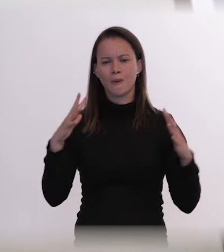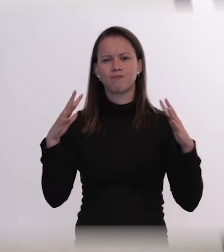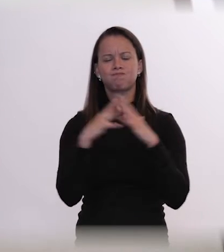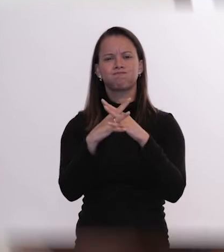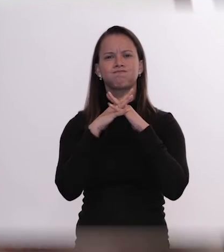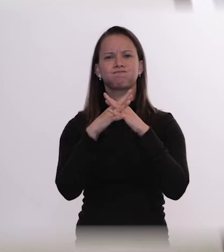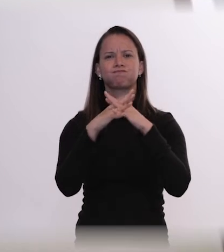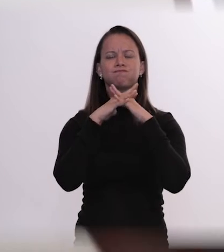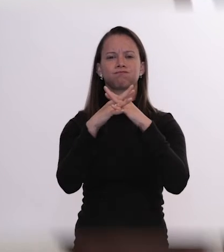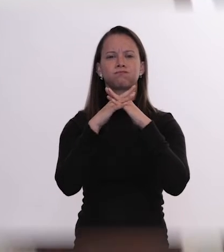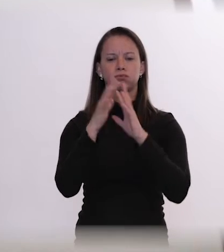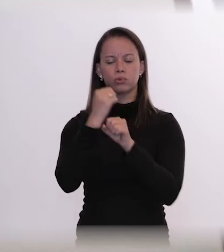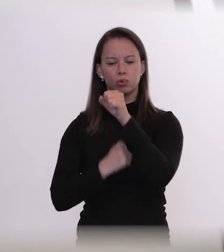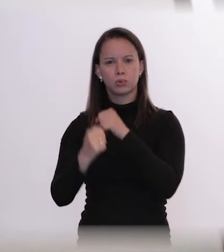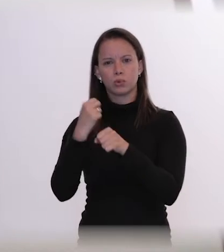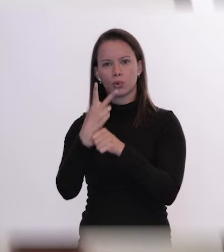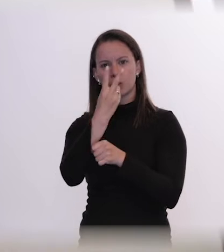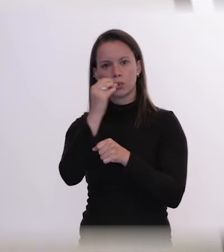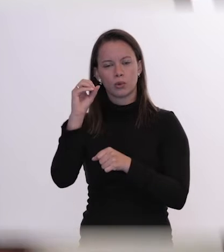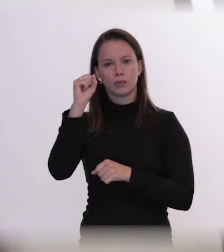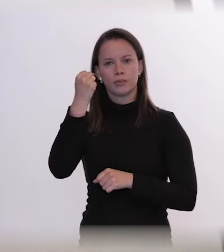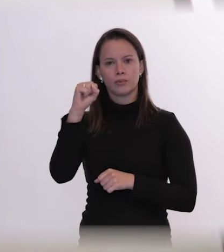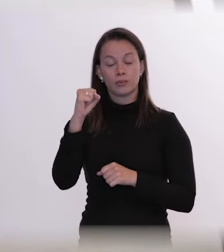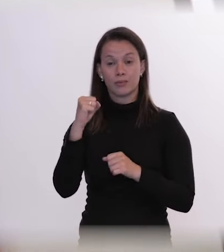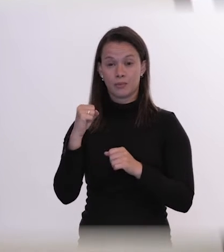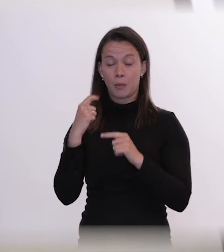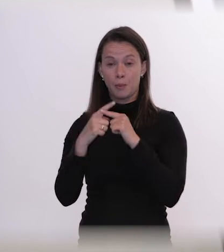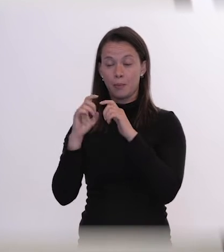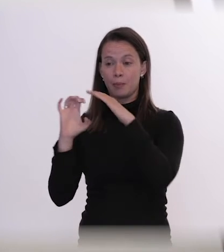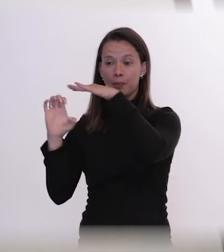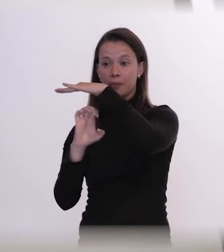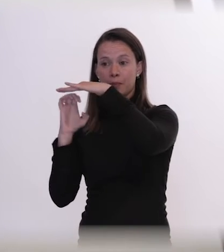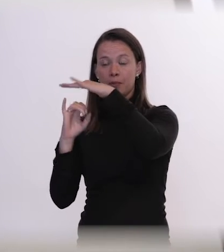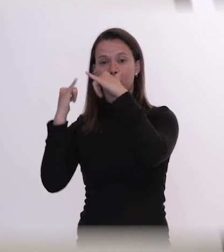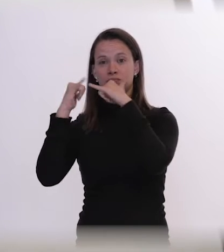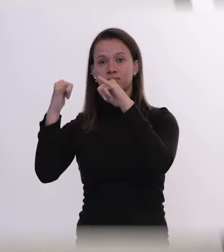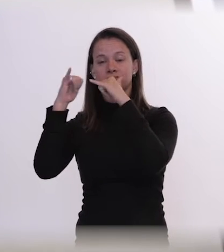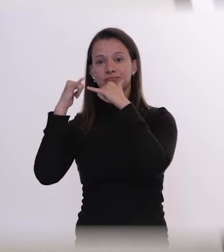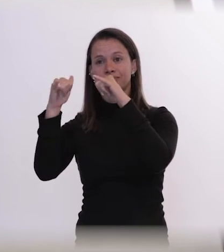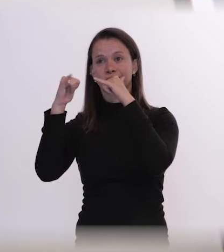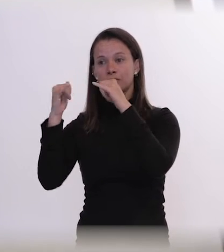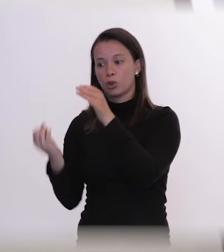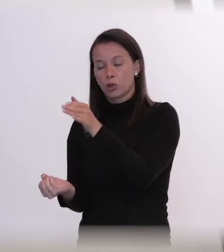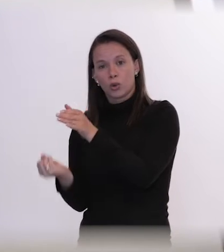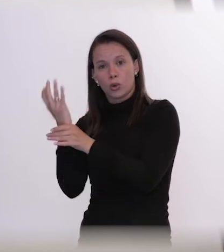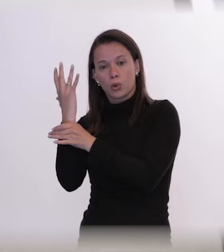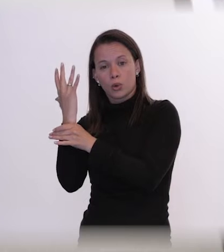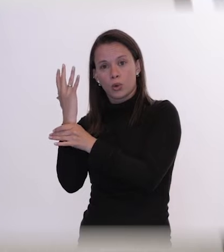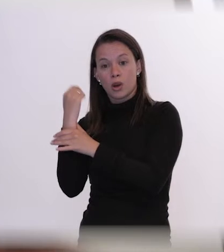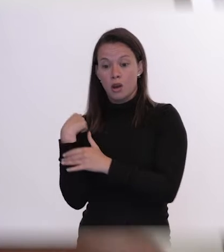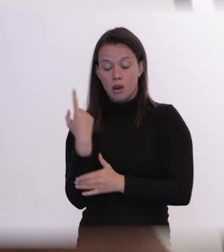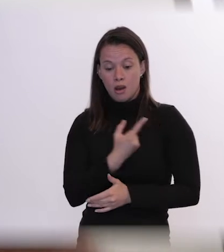ocasionado de 2008 para cá com a implantação da usina hidrelétrica de Belo Monte. Mudou-se a nossa